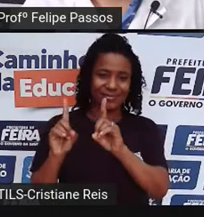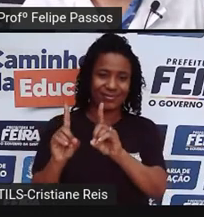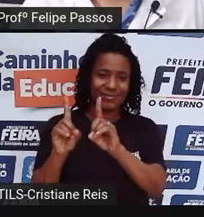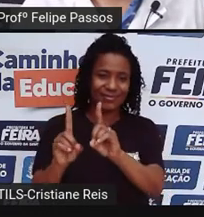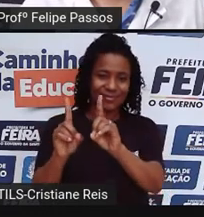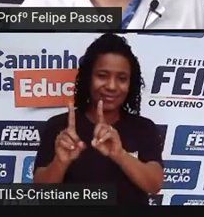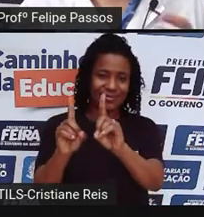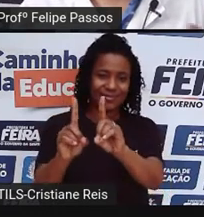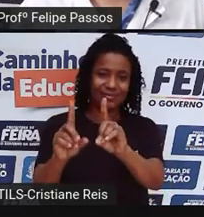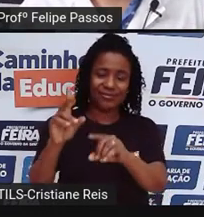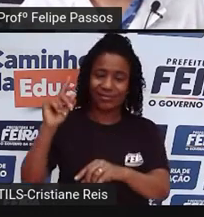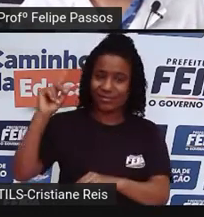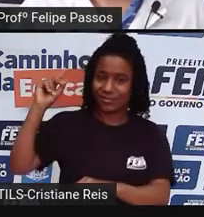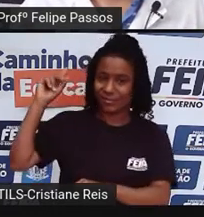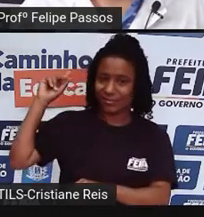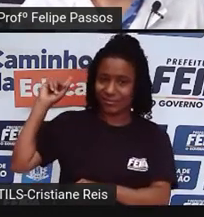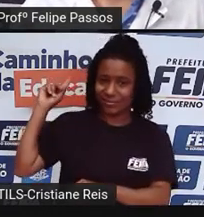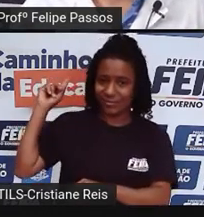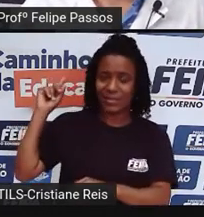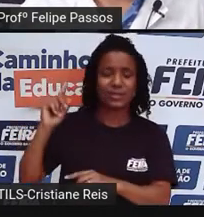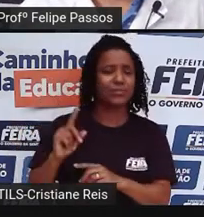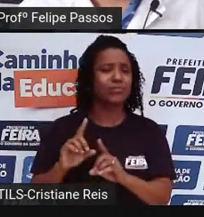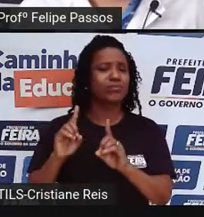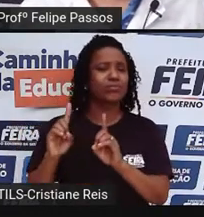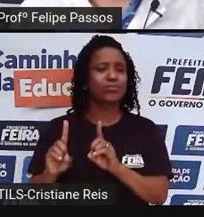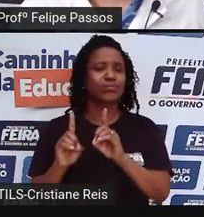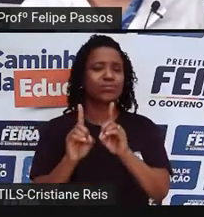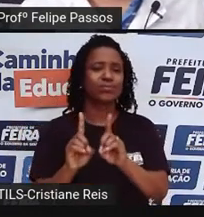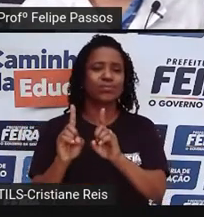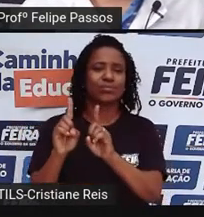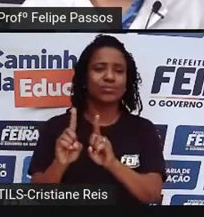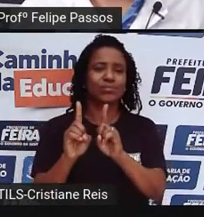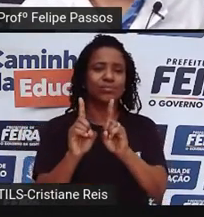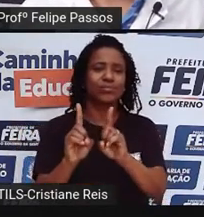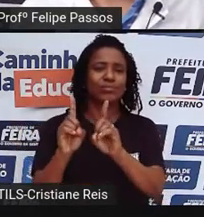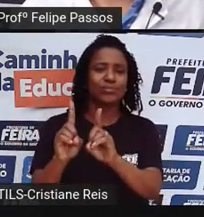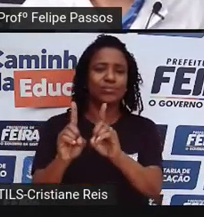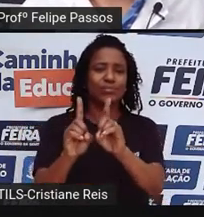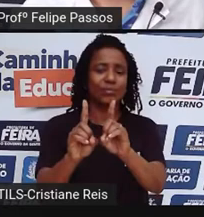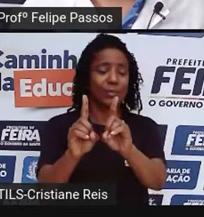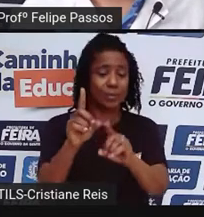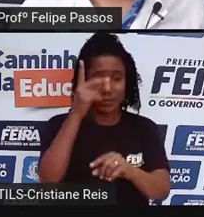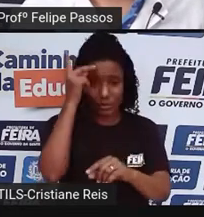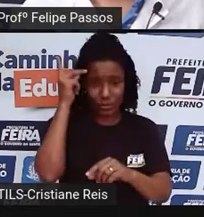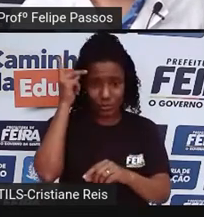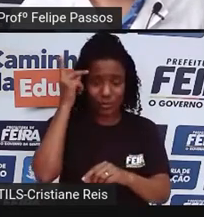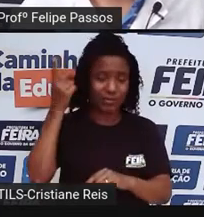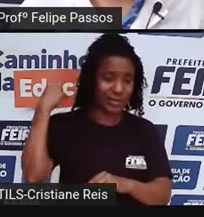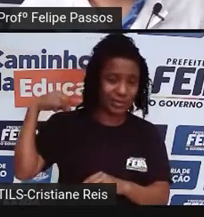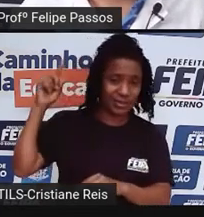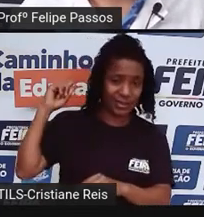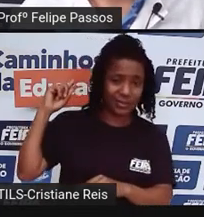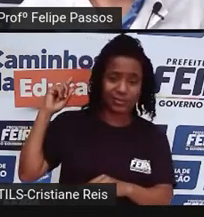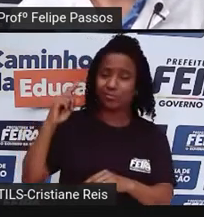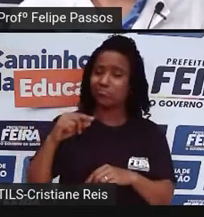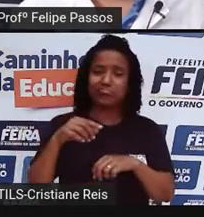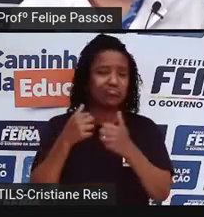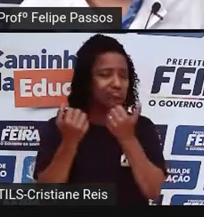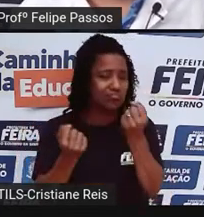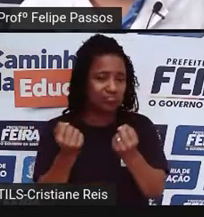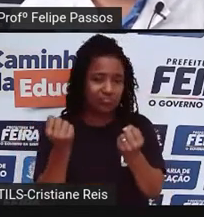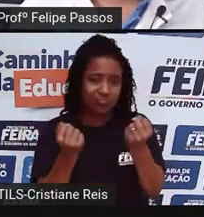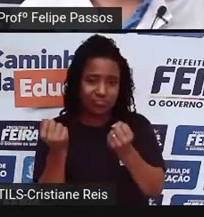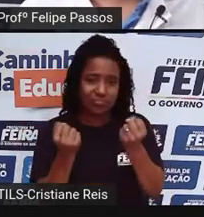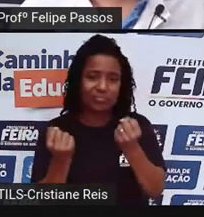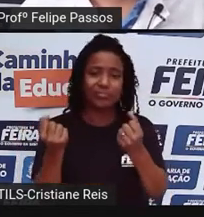aspas, eles estão caminhando e era o meio de transporte da gente nesse período. A gente caminhava, a gente não